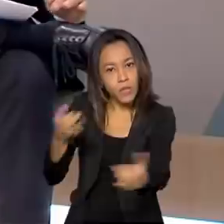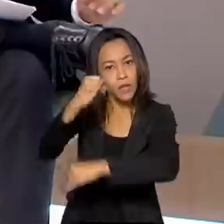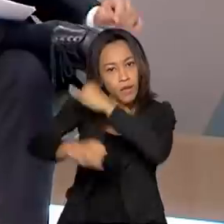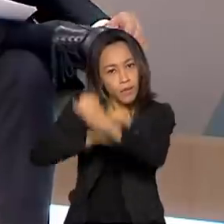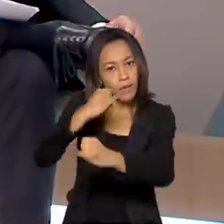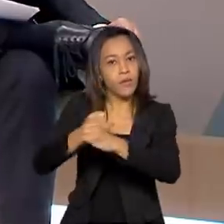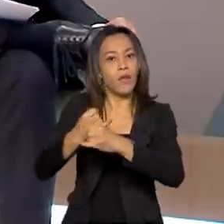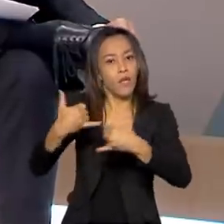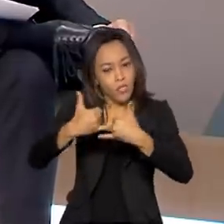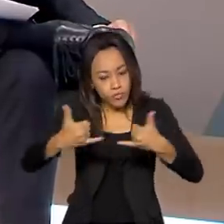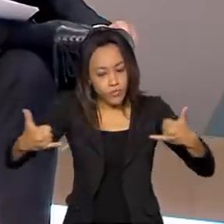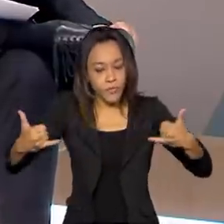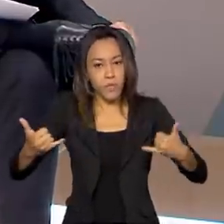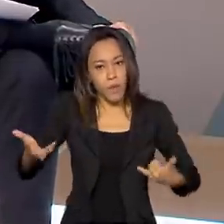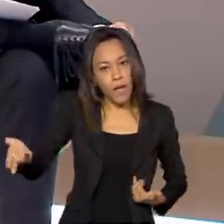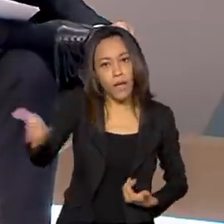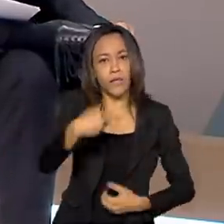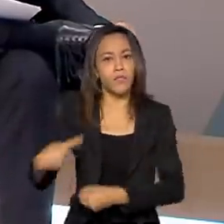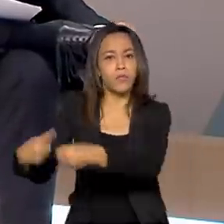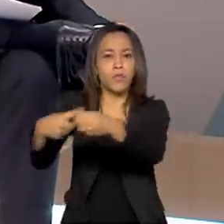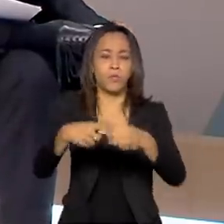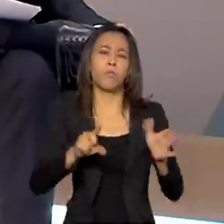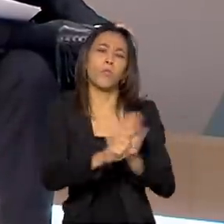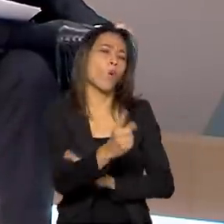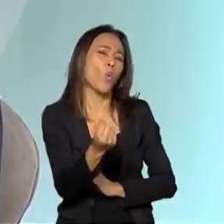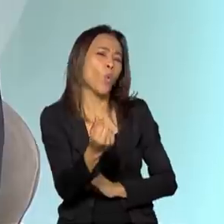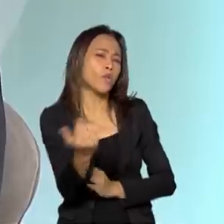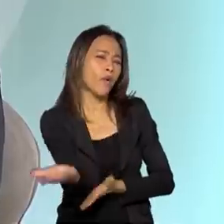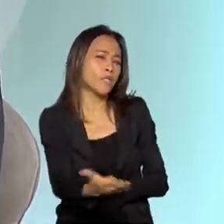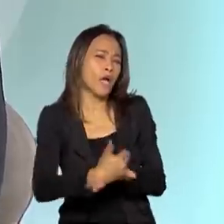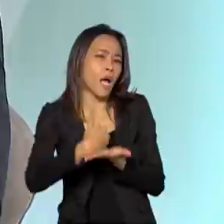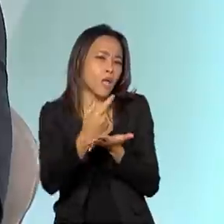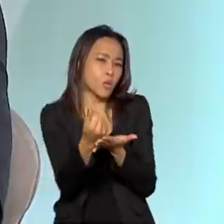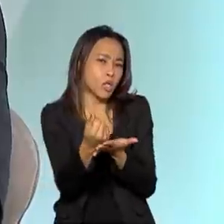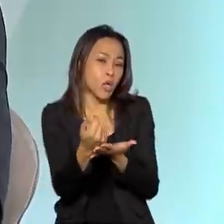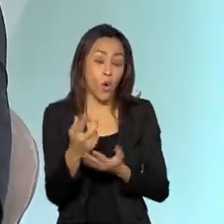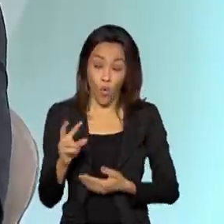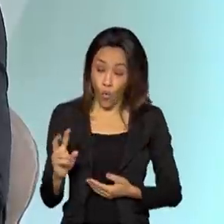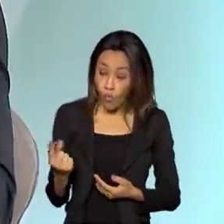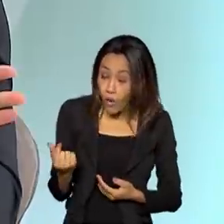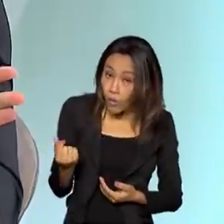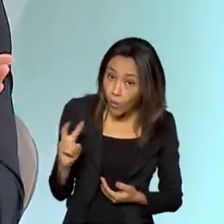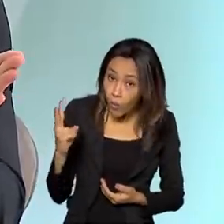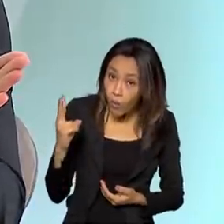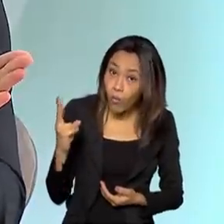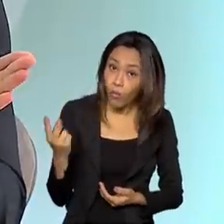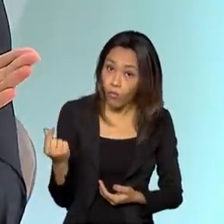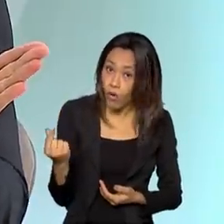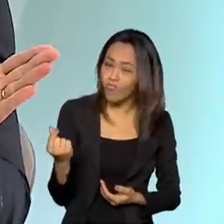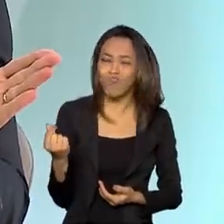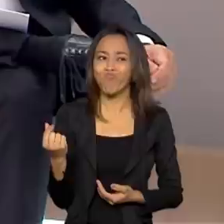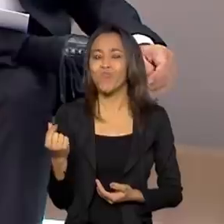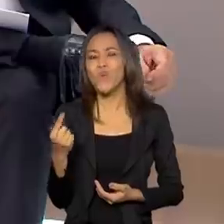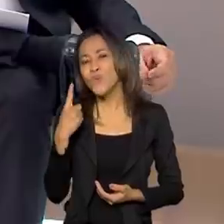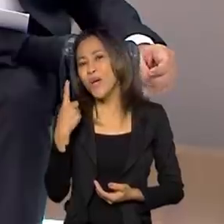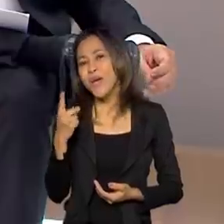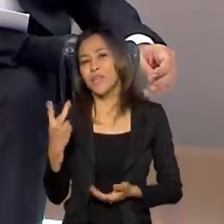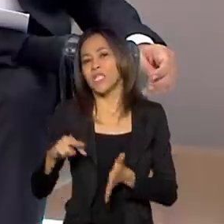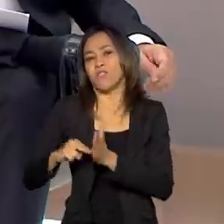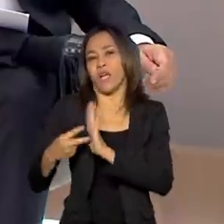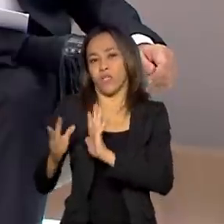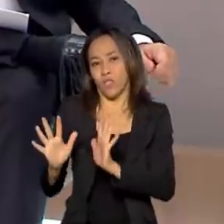estão sendo demandados. expectativa de valor de quanto vai ser arrecadado nesse leilão? Olha, o valor não vai ser significativo de arrecadação, justamente porque a gente está